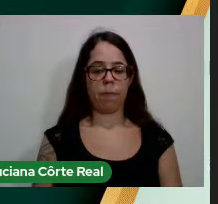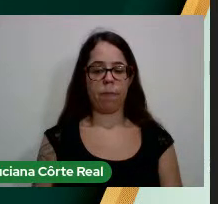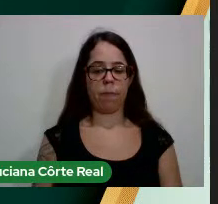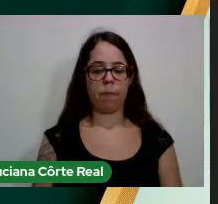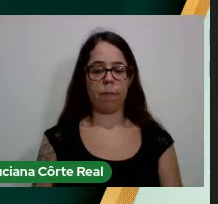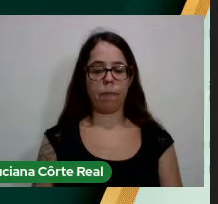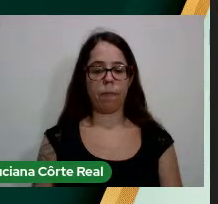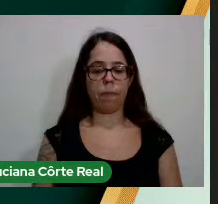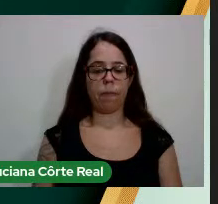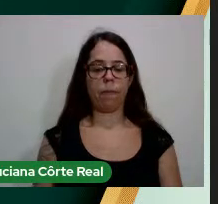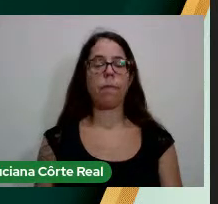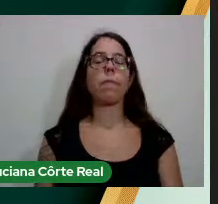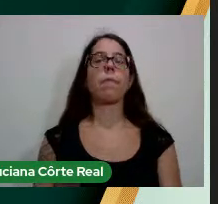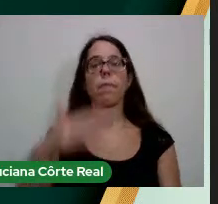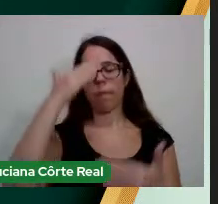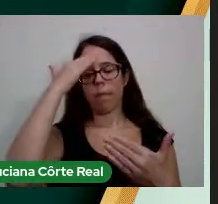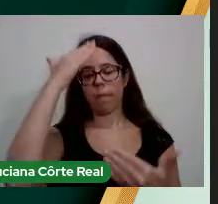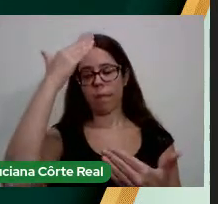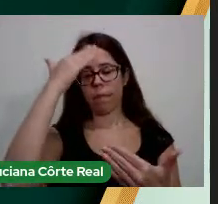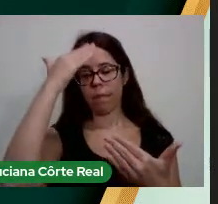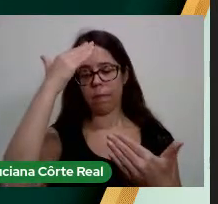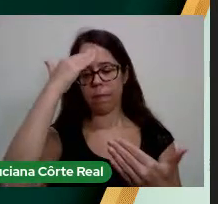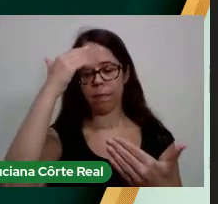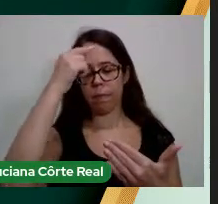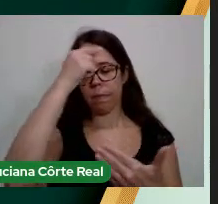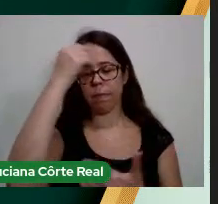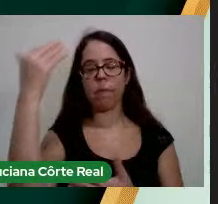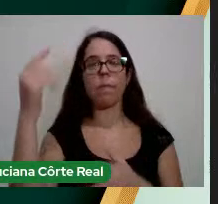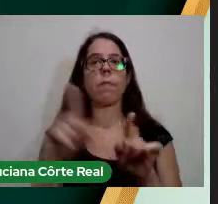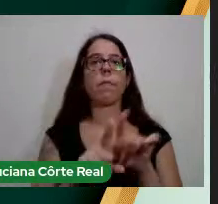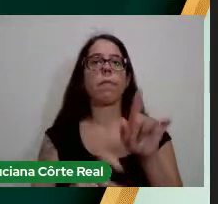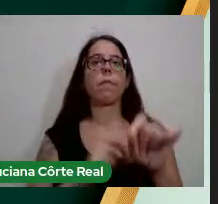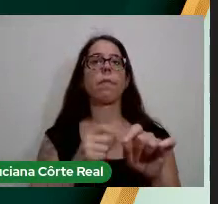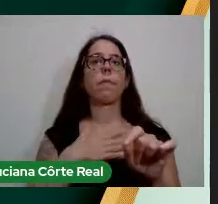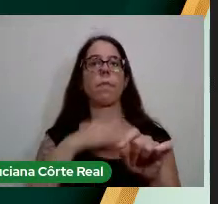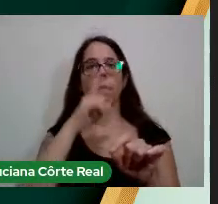Obrigada, agradeço a Unicampo, aos meus pais e aos meus familiares